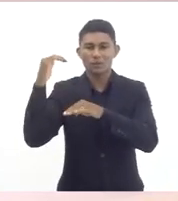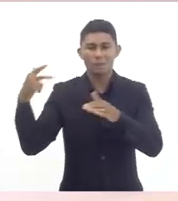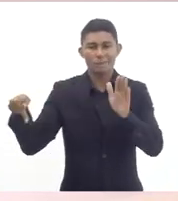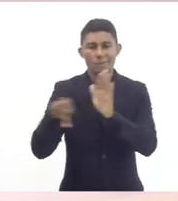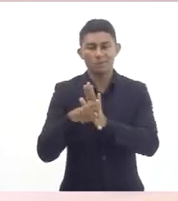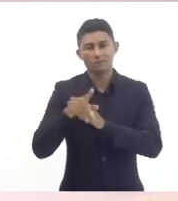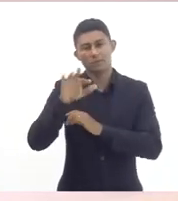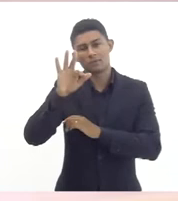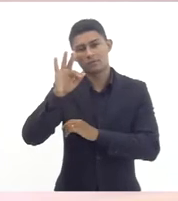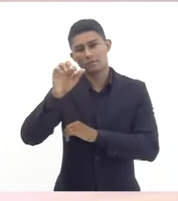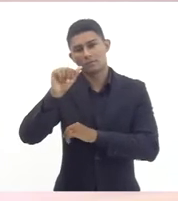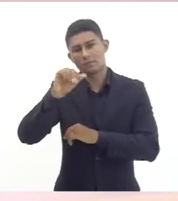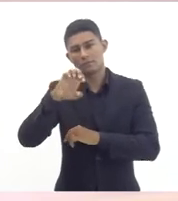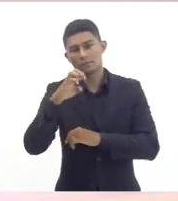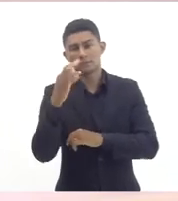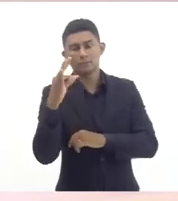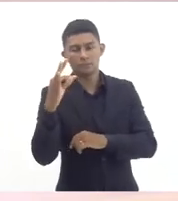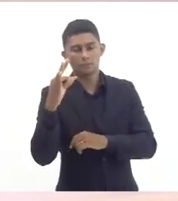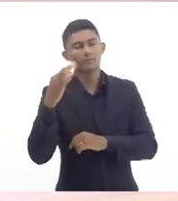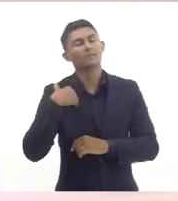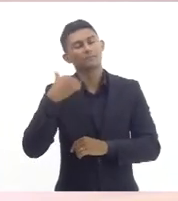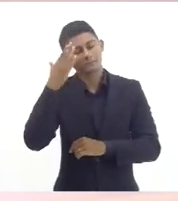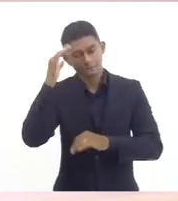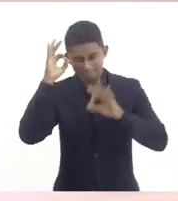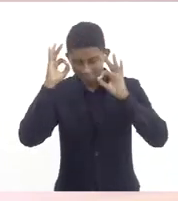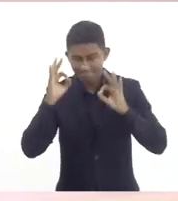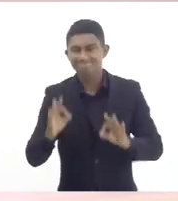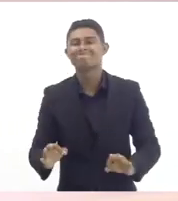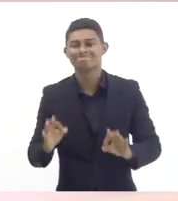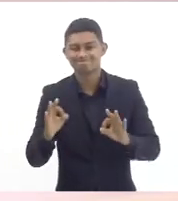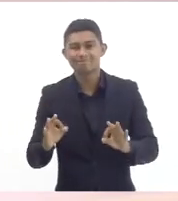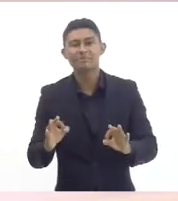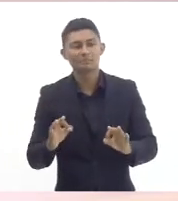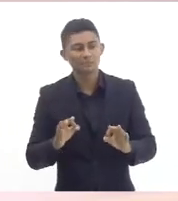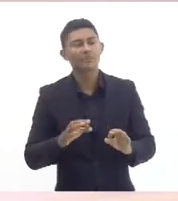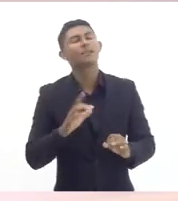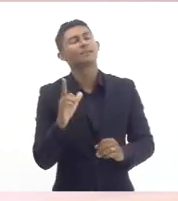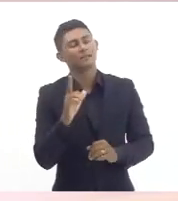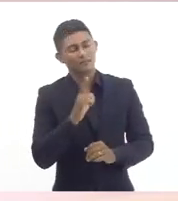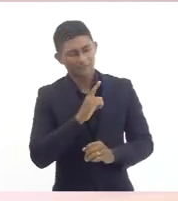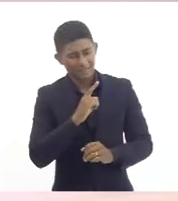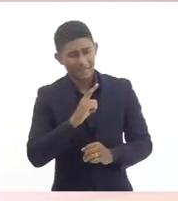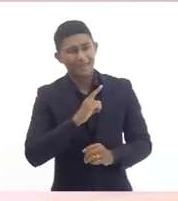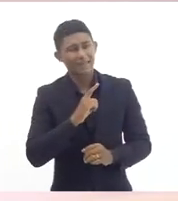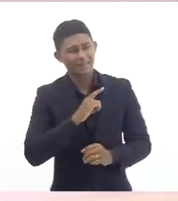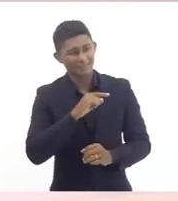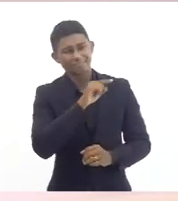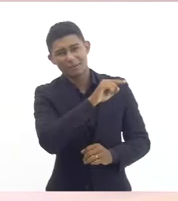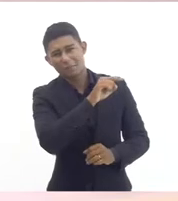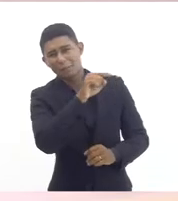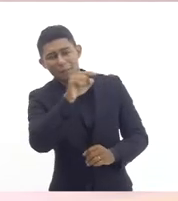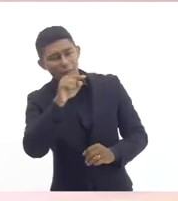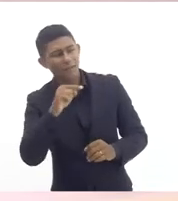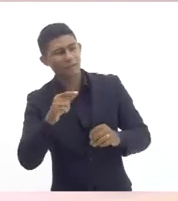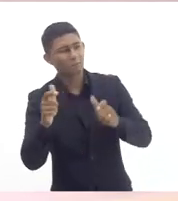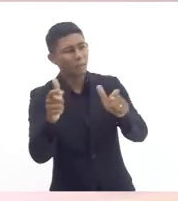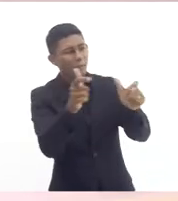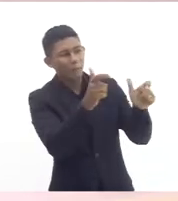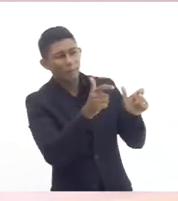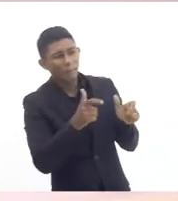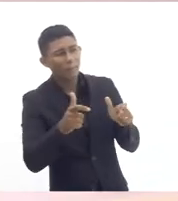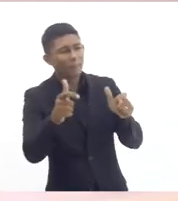creio que já é consenso entre nós que há uma carência enorme significativa de profissionais nas